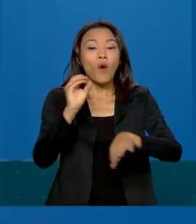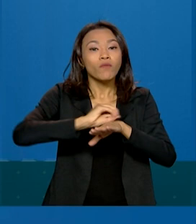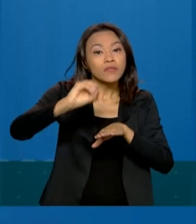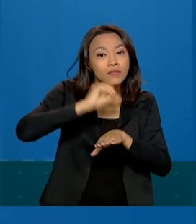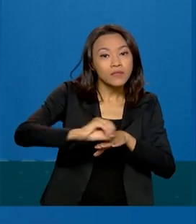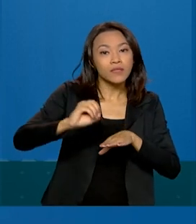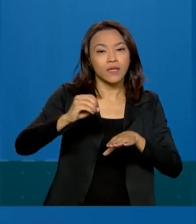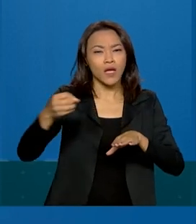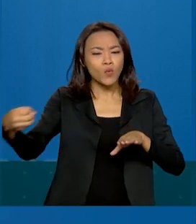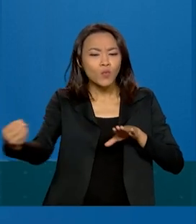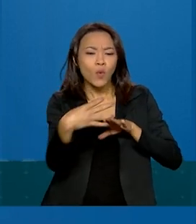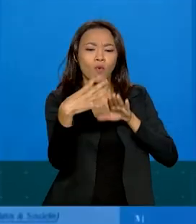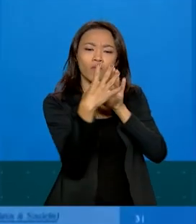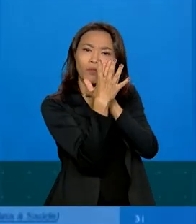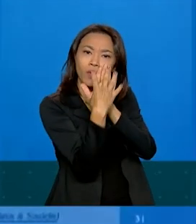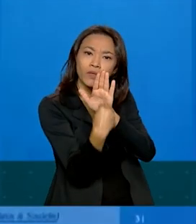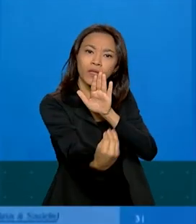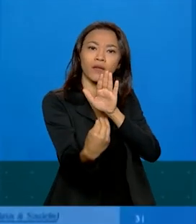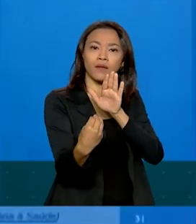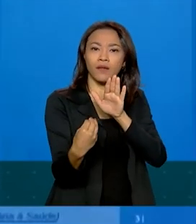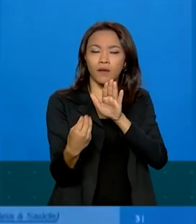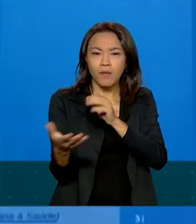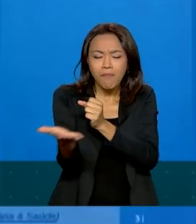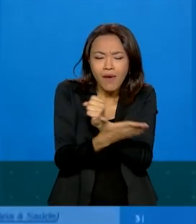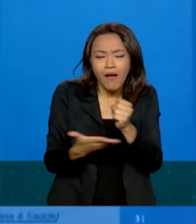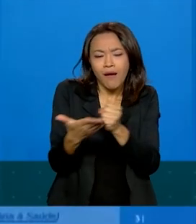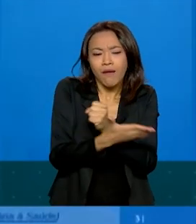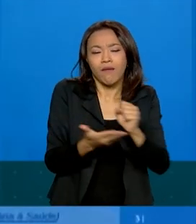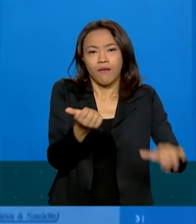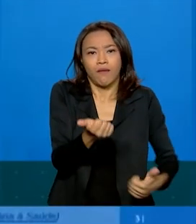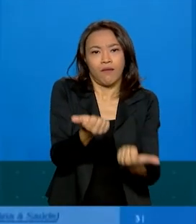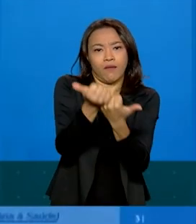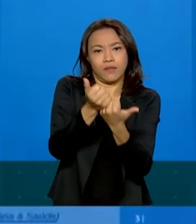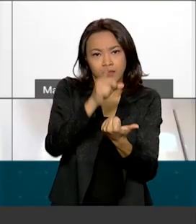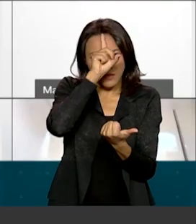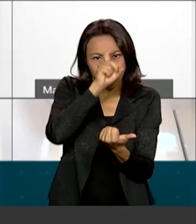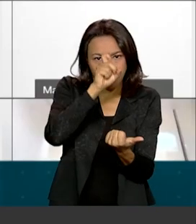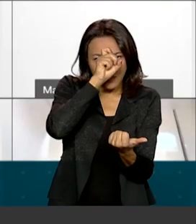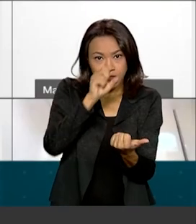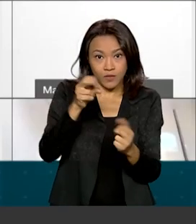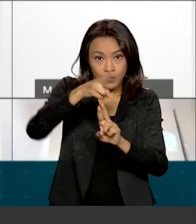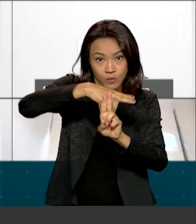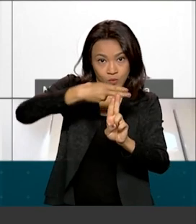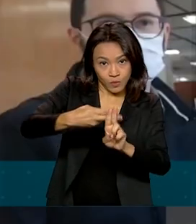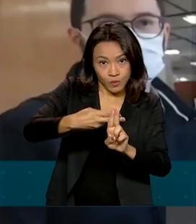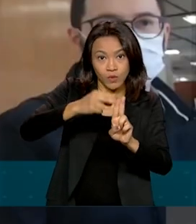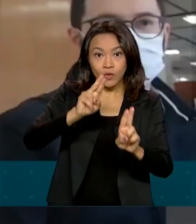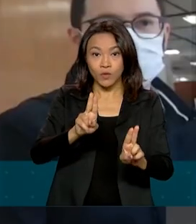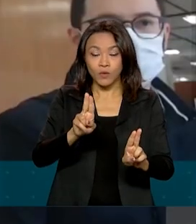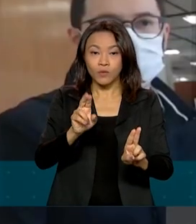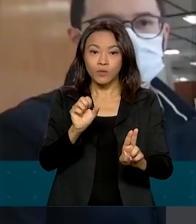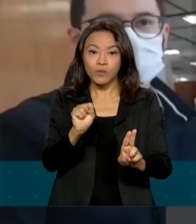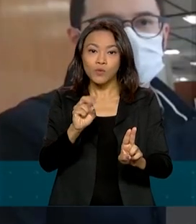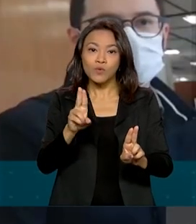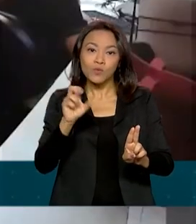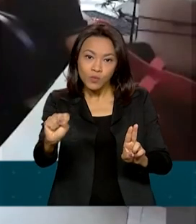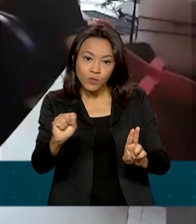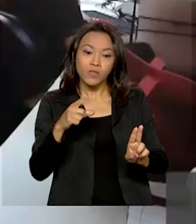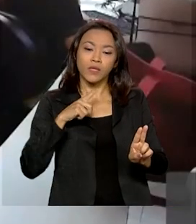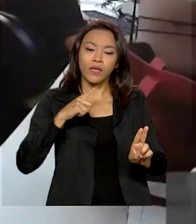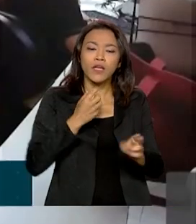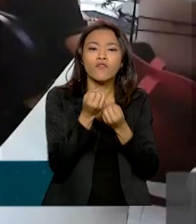o novo modelo de financiamento da atenção primária à saúde do SUS. Os gestores locais recebem informações